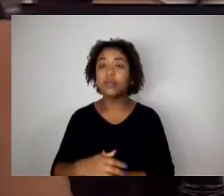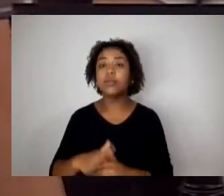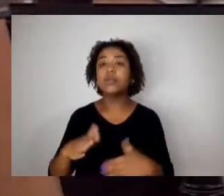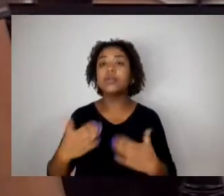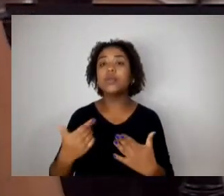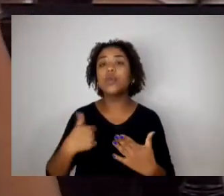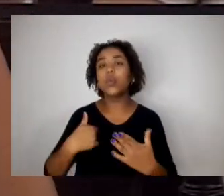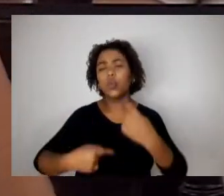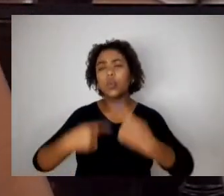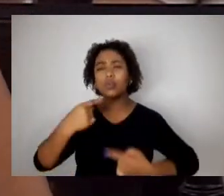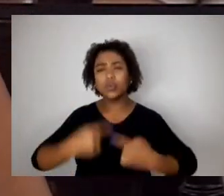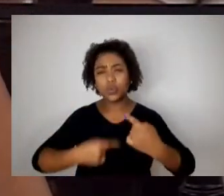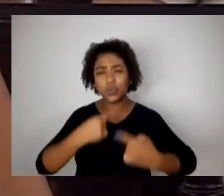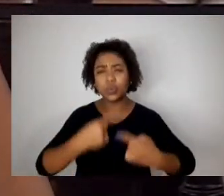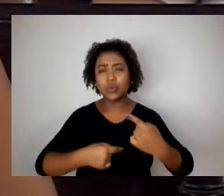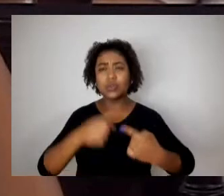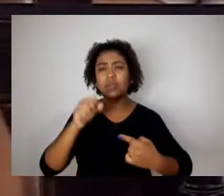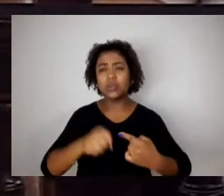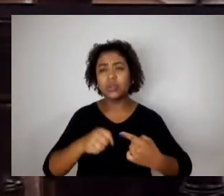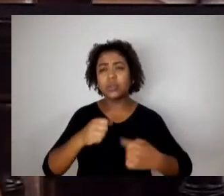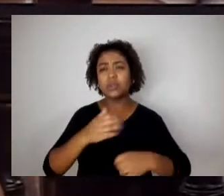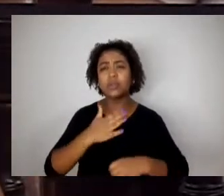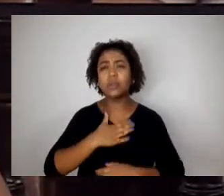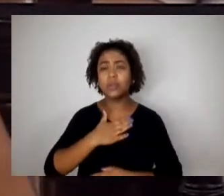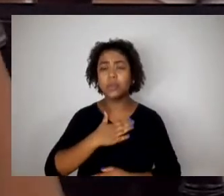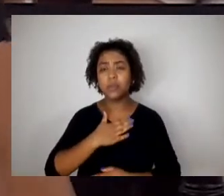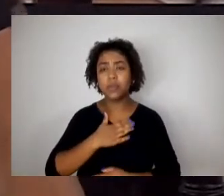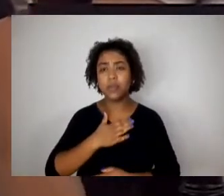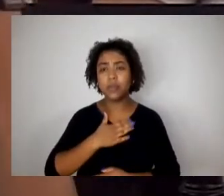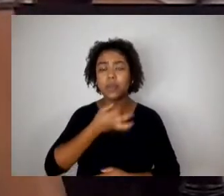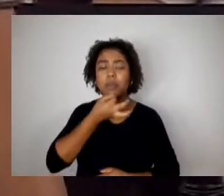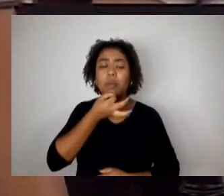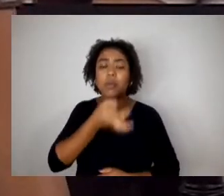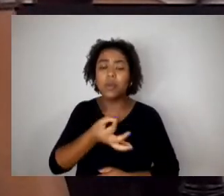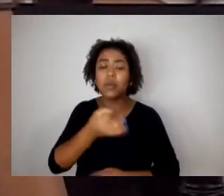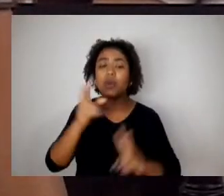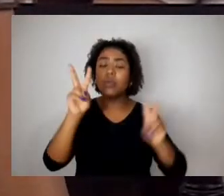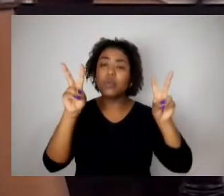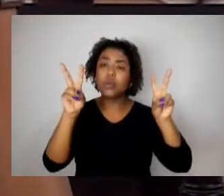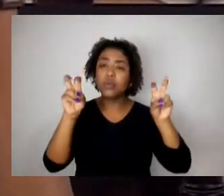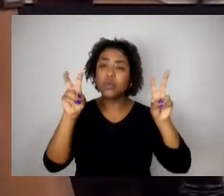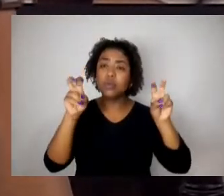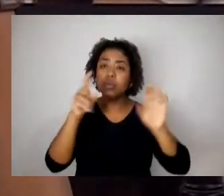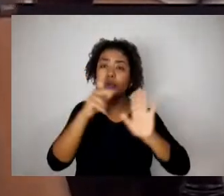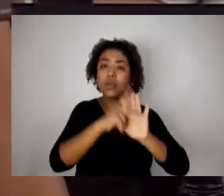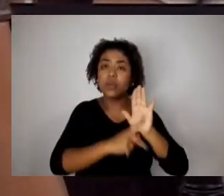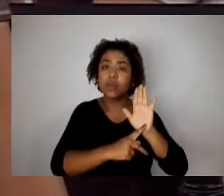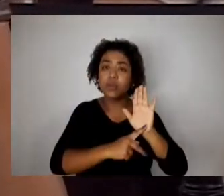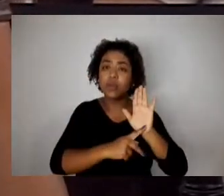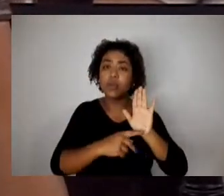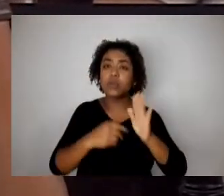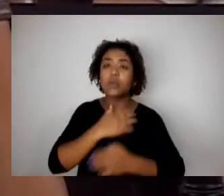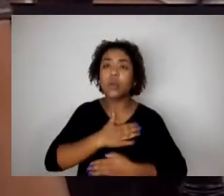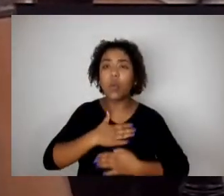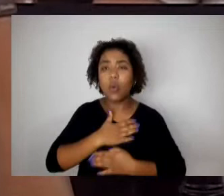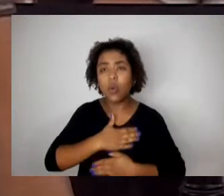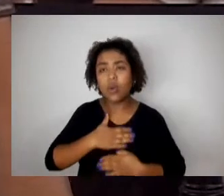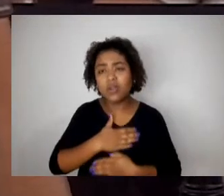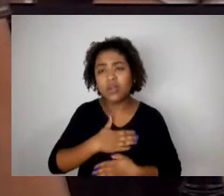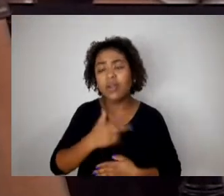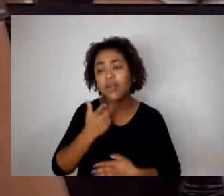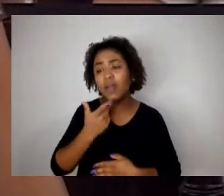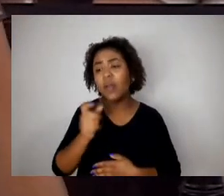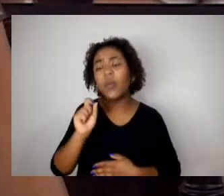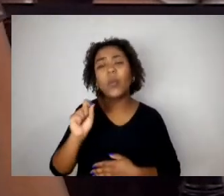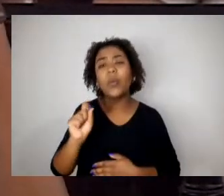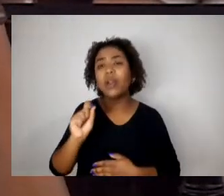momentos aqui, sobre o meu posicionamento a respeito a esse projeto, também quero dizer aqui, nesse momento, que eu não fico